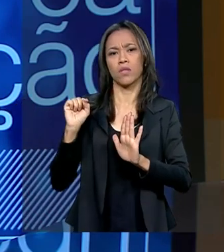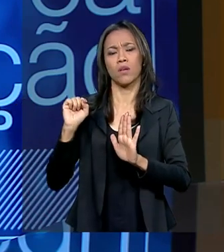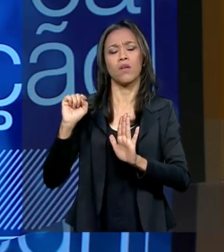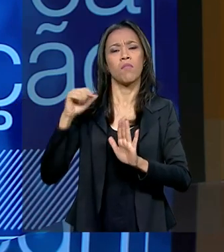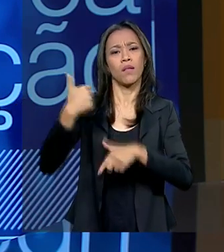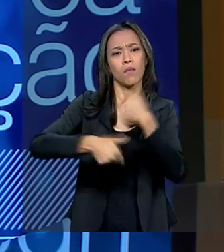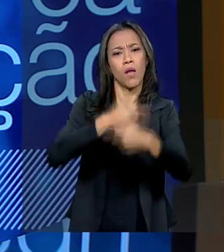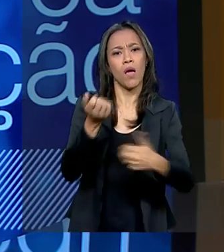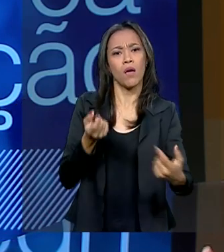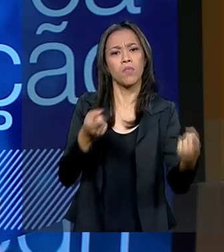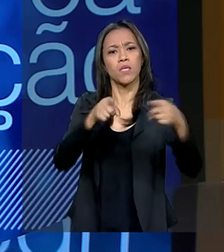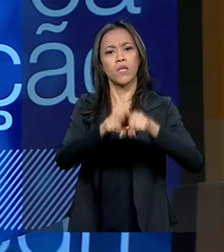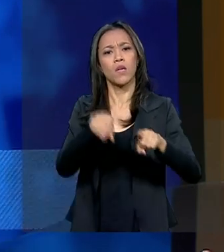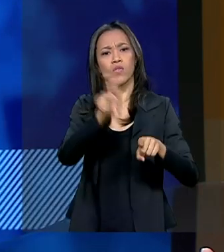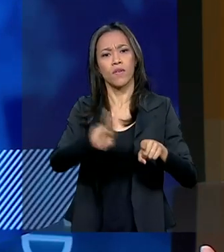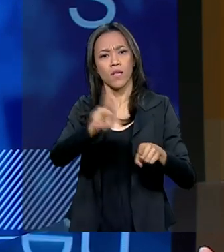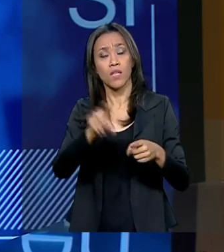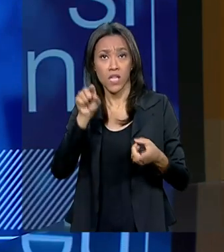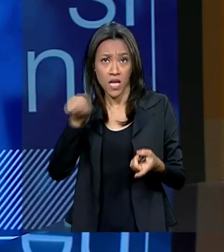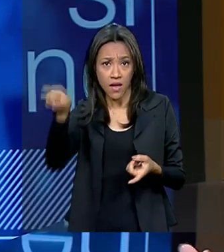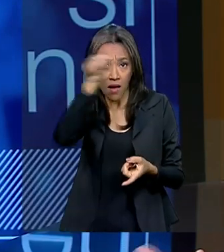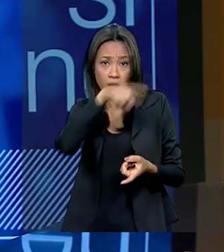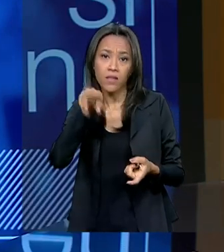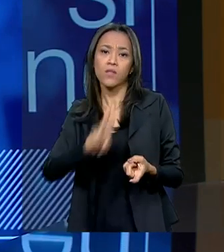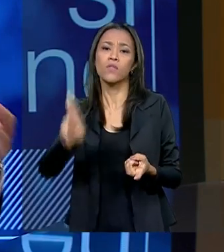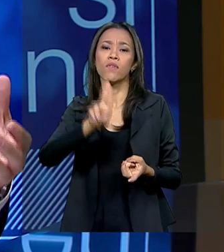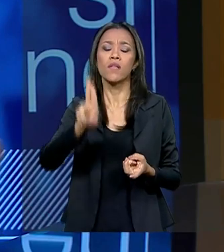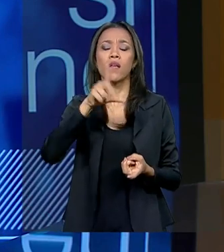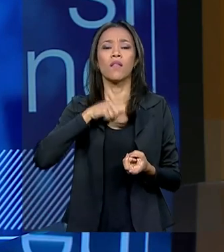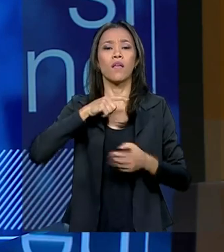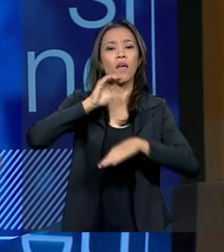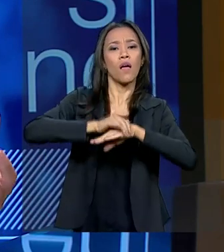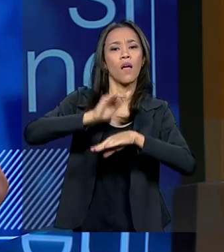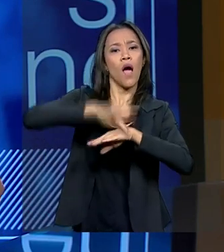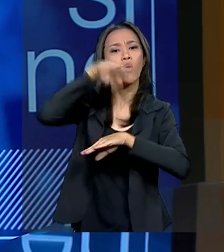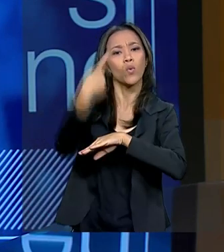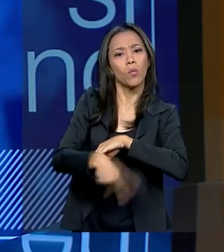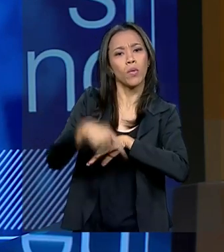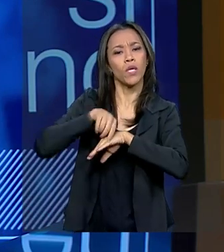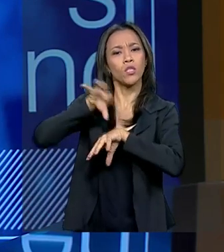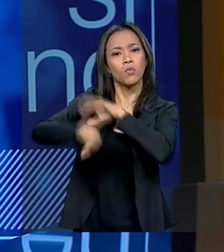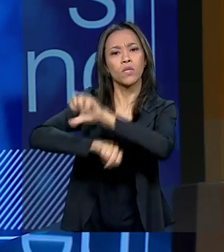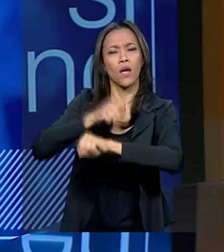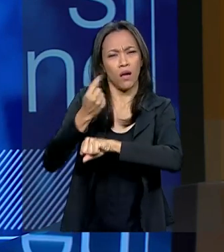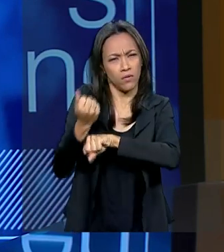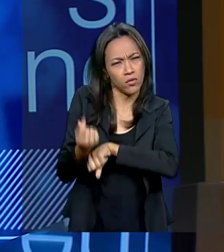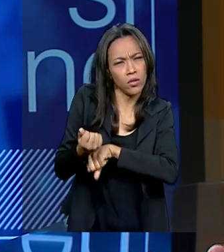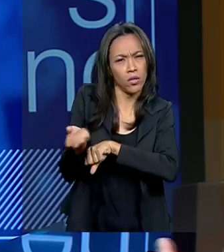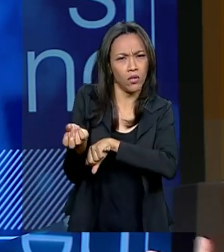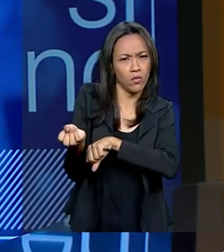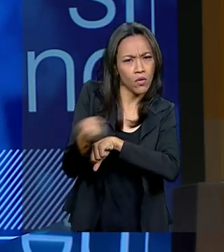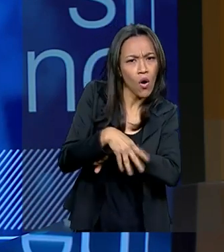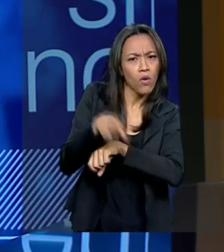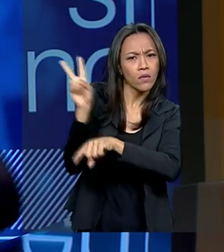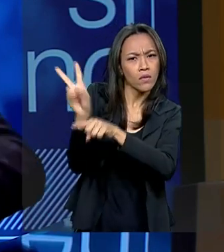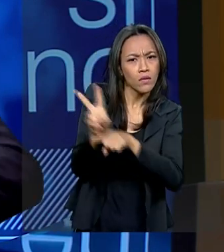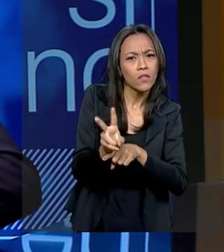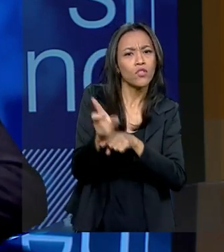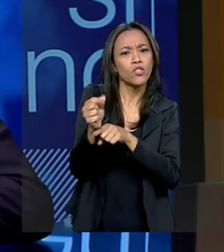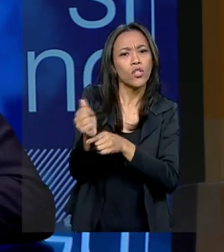elas iriam até o mercado, teriam essa autonomia para buscar fontes de recursos, novos financiamentos?